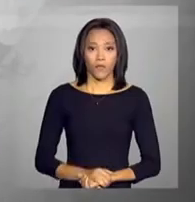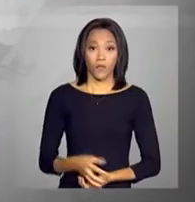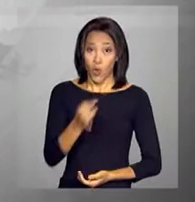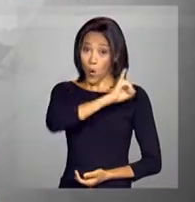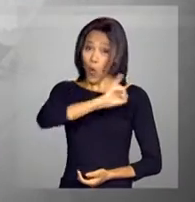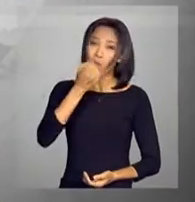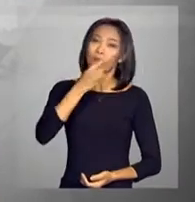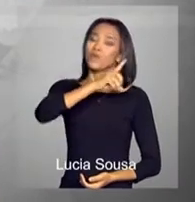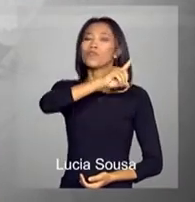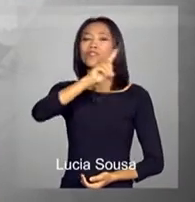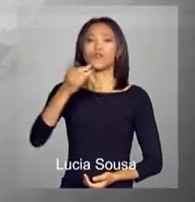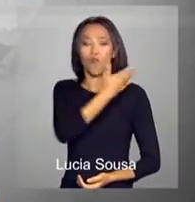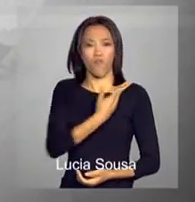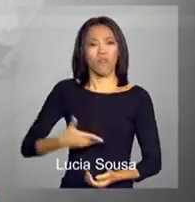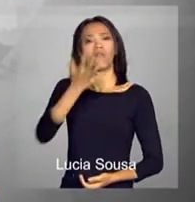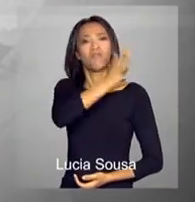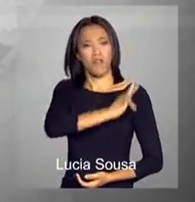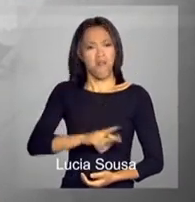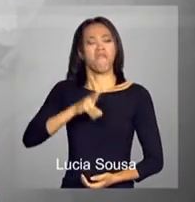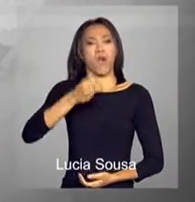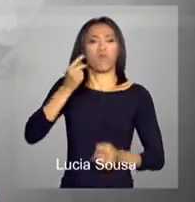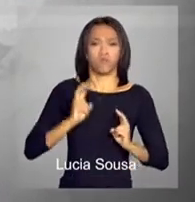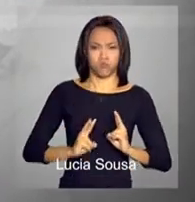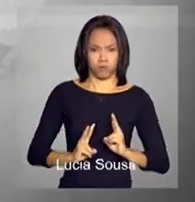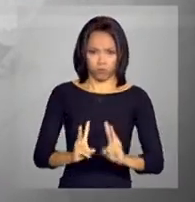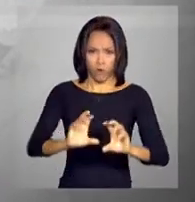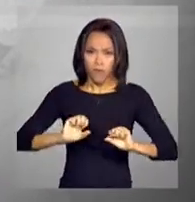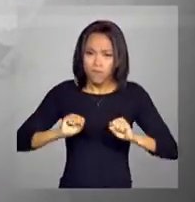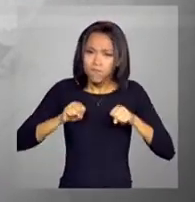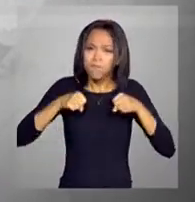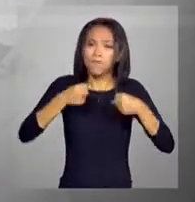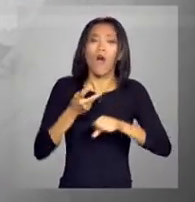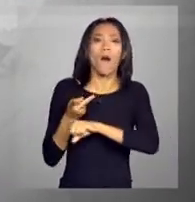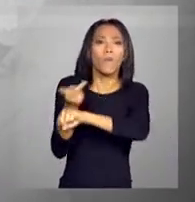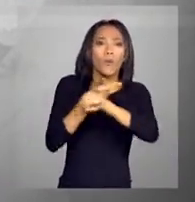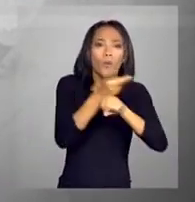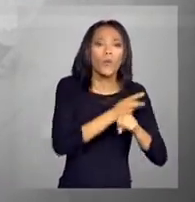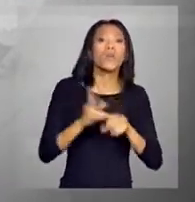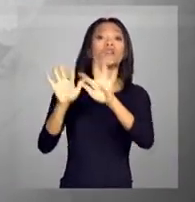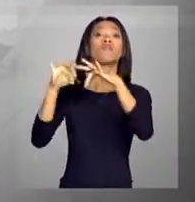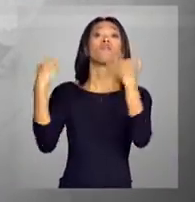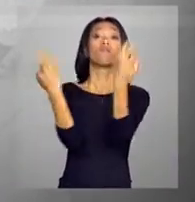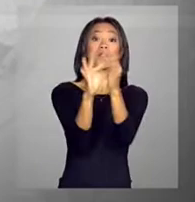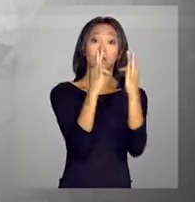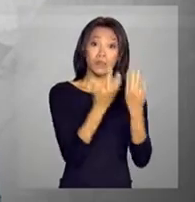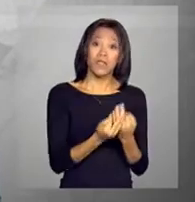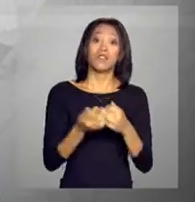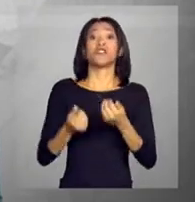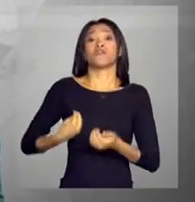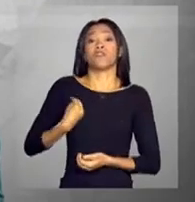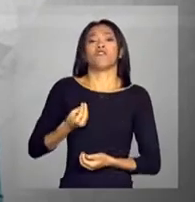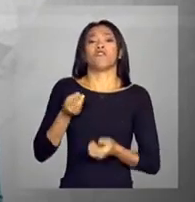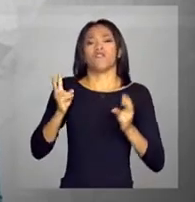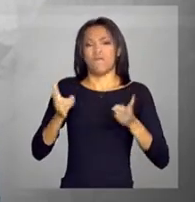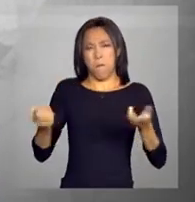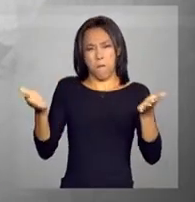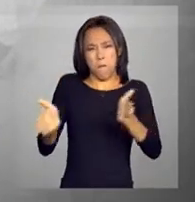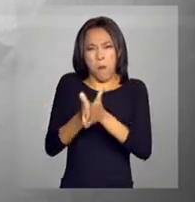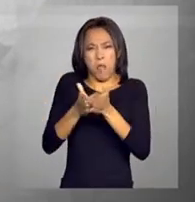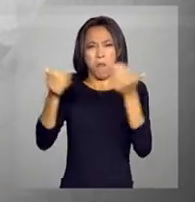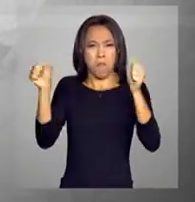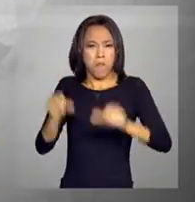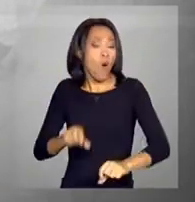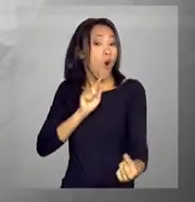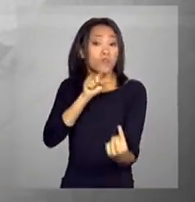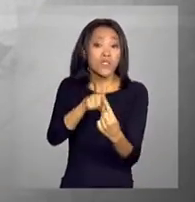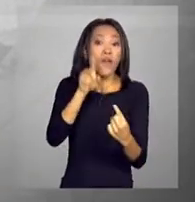Olá, bom dia. O governo federal vai reforçar a busca por famílias em situação de extrema pobreza. A